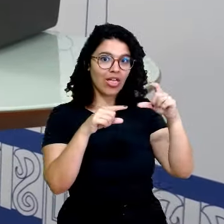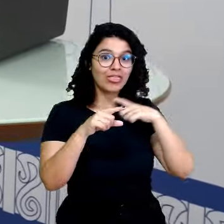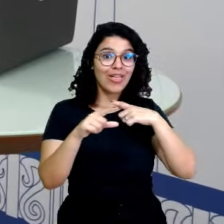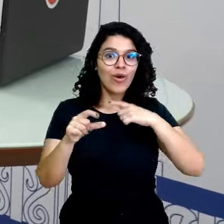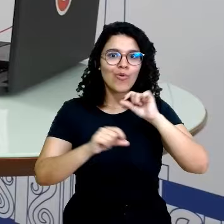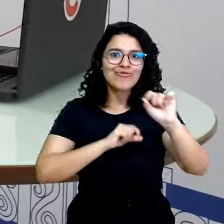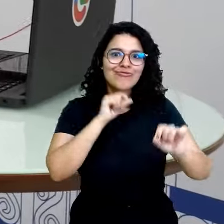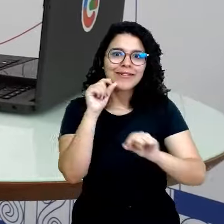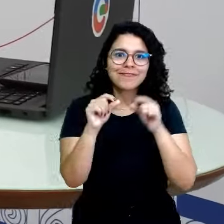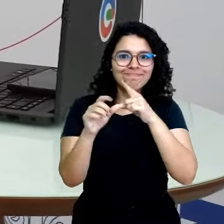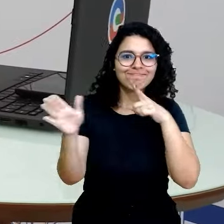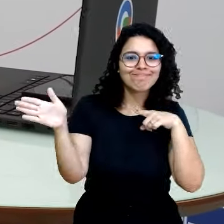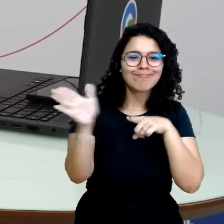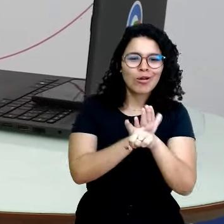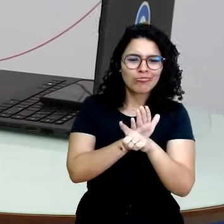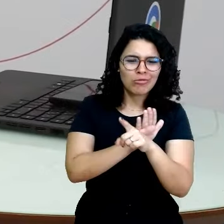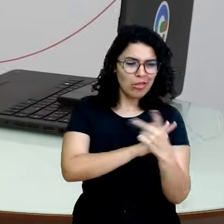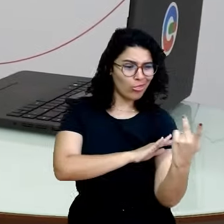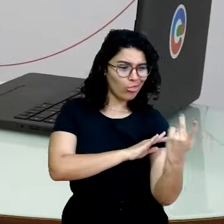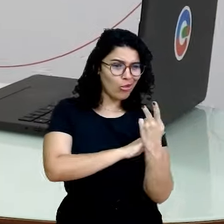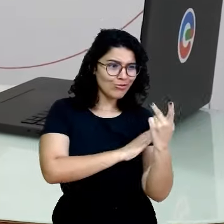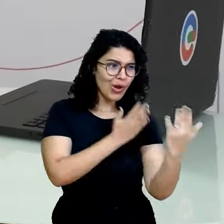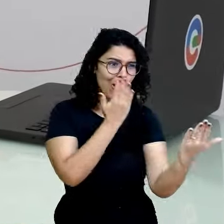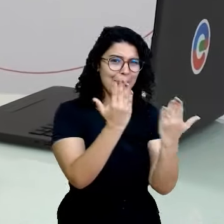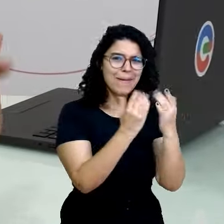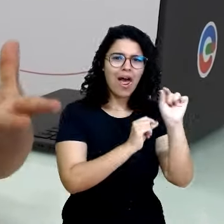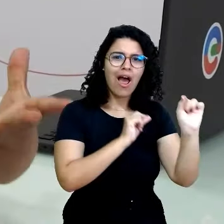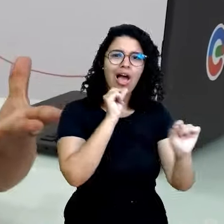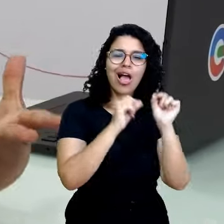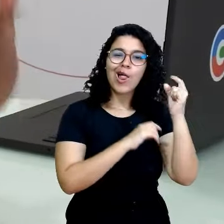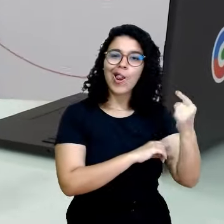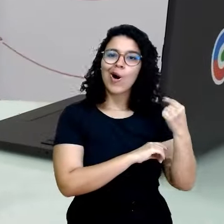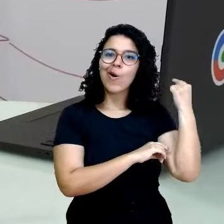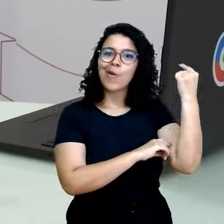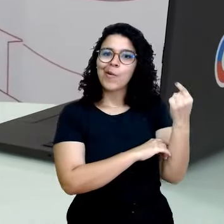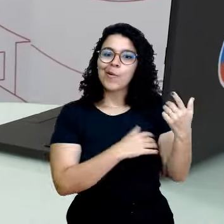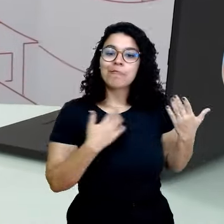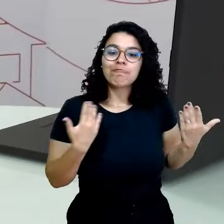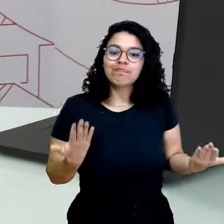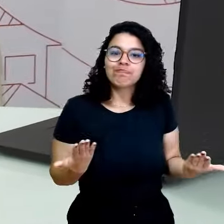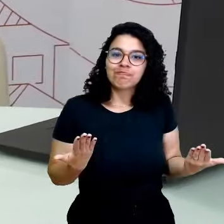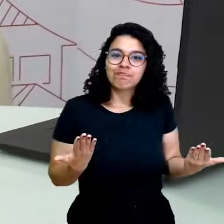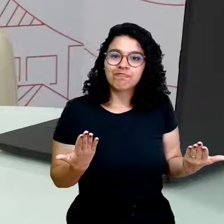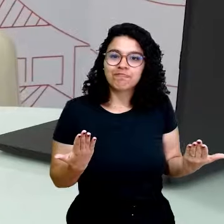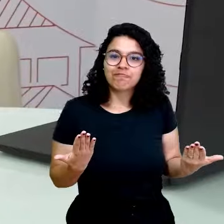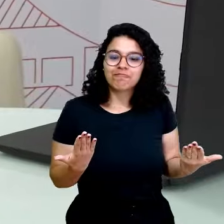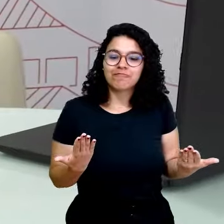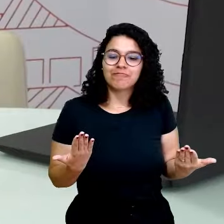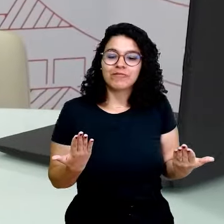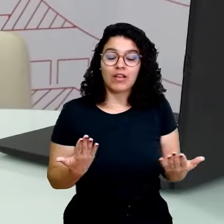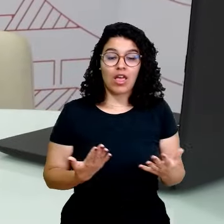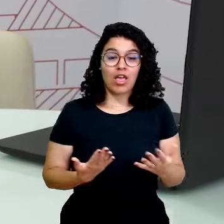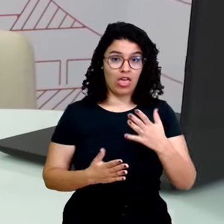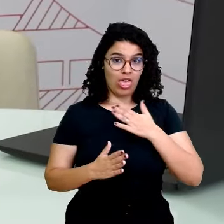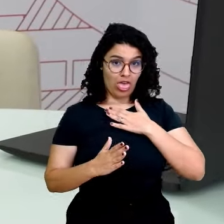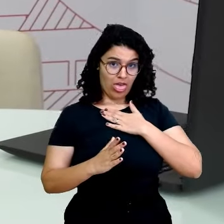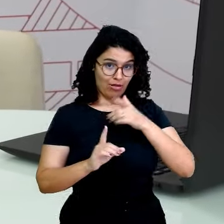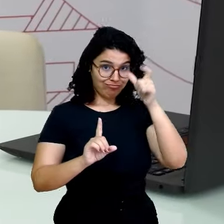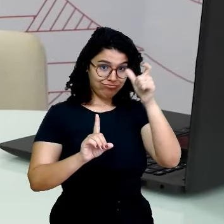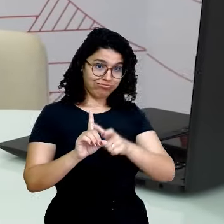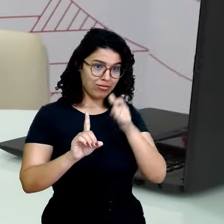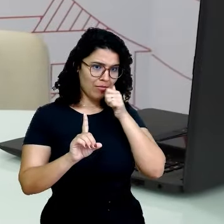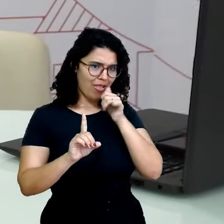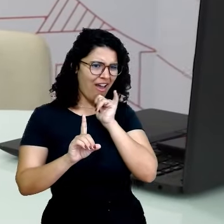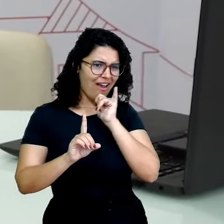Quem é o louco entre nós? Quem é o louco entre nós? Eu, que disse adeus